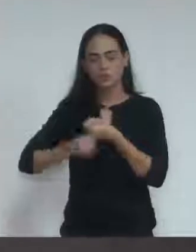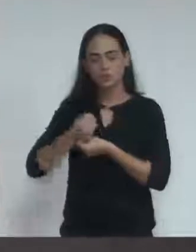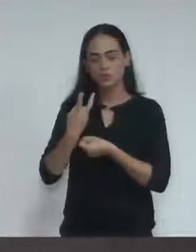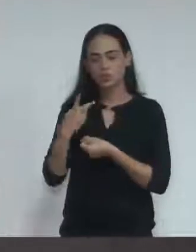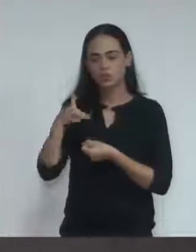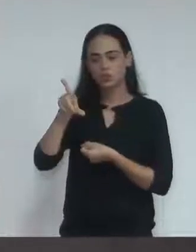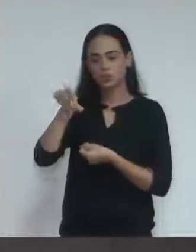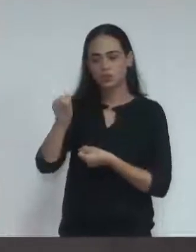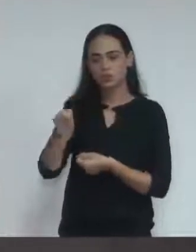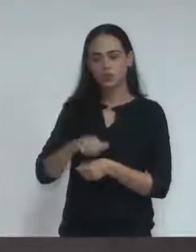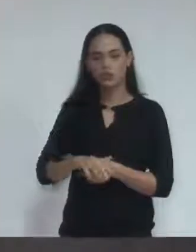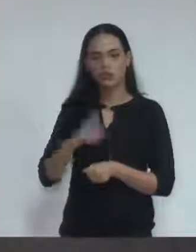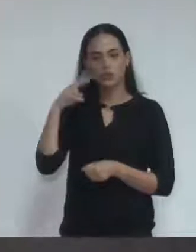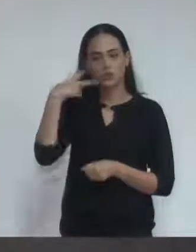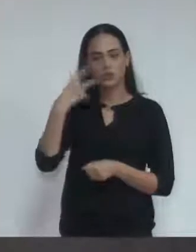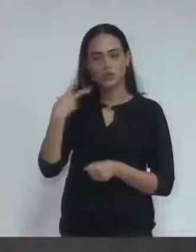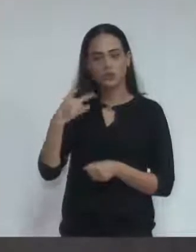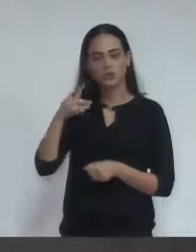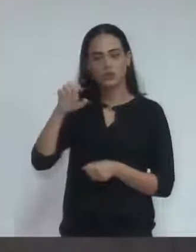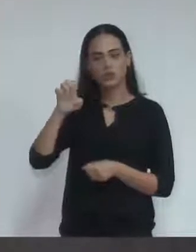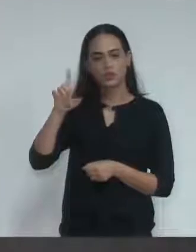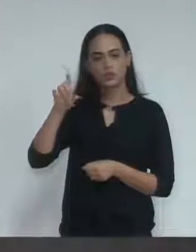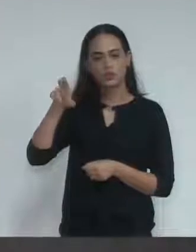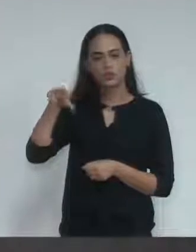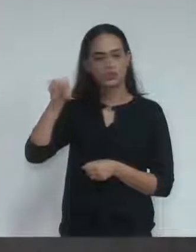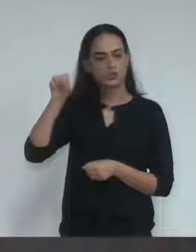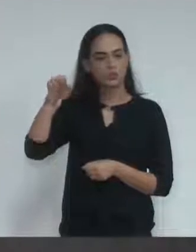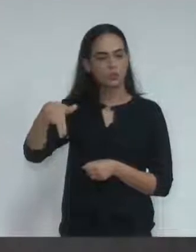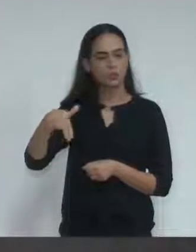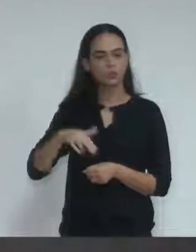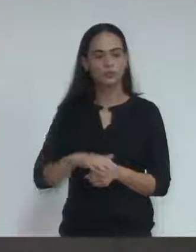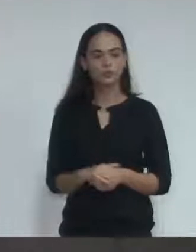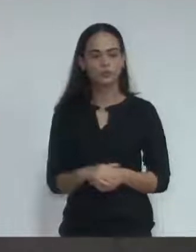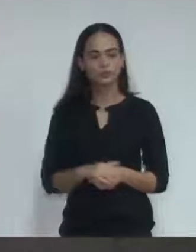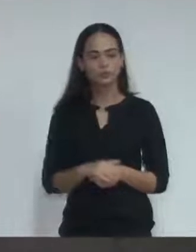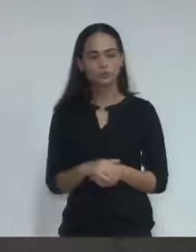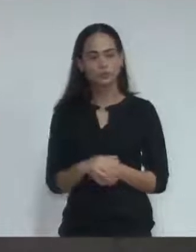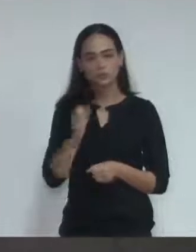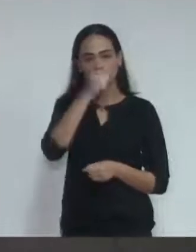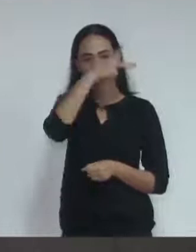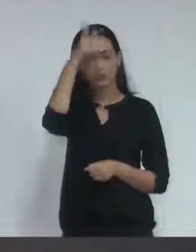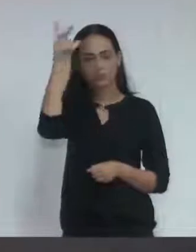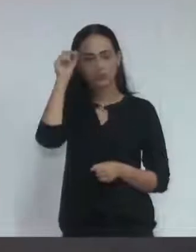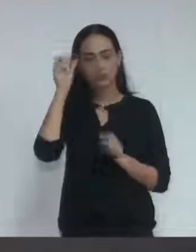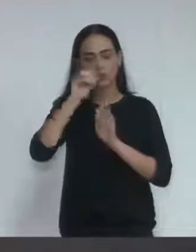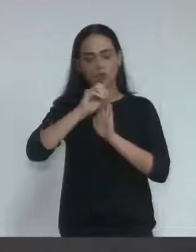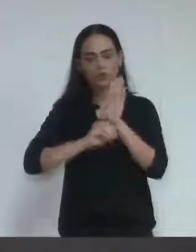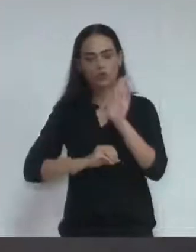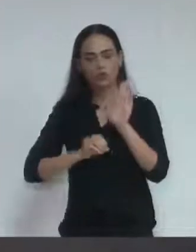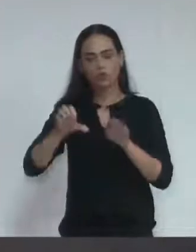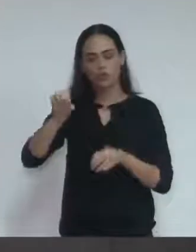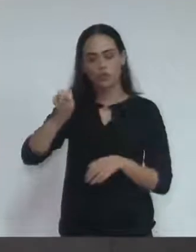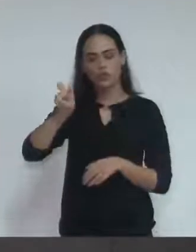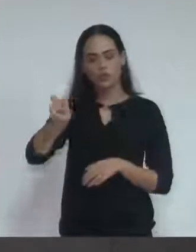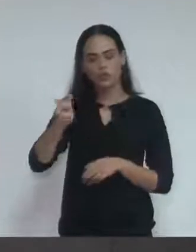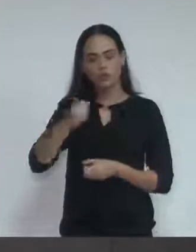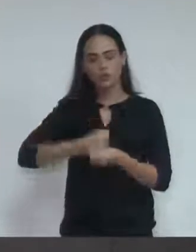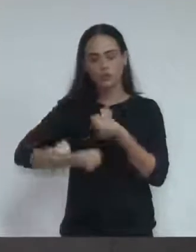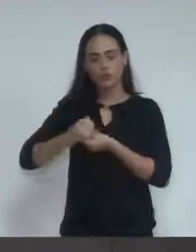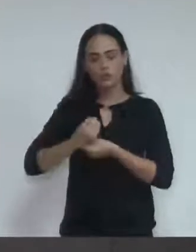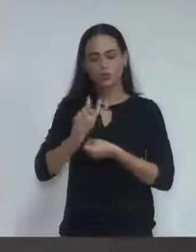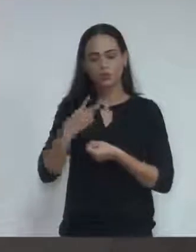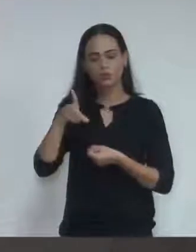do vereador Edson PC. Encaminhe-se. Oficio do gabinete do prefeito número 95 de 2018, em resposta ao